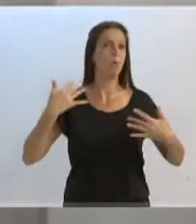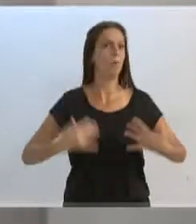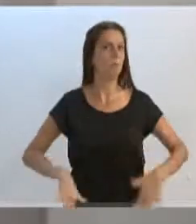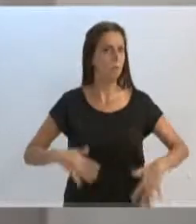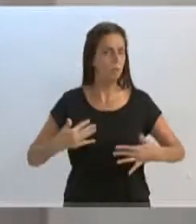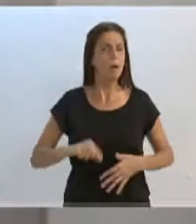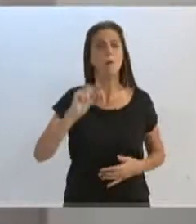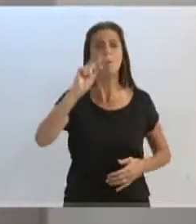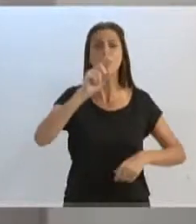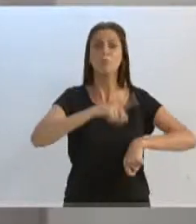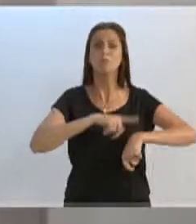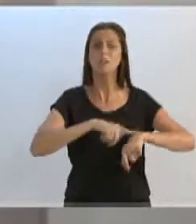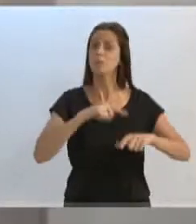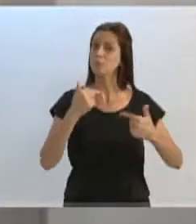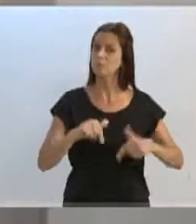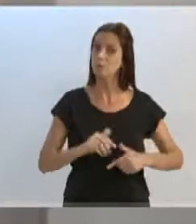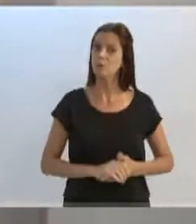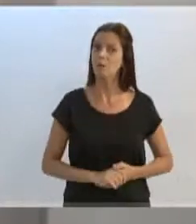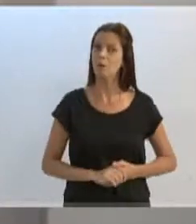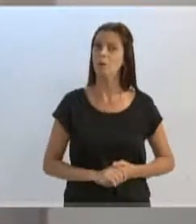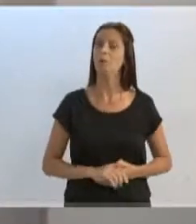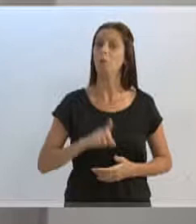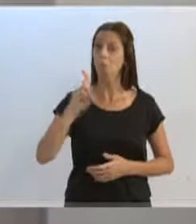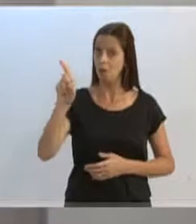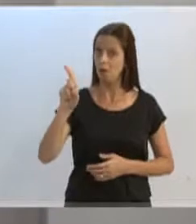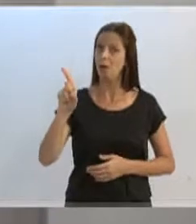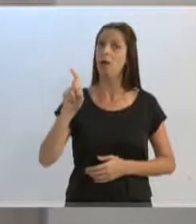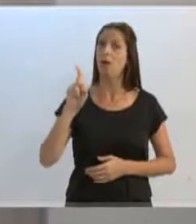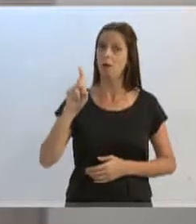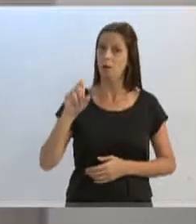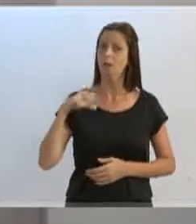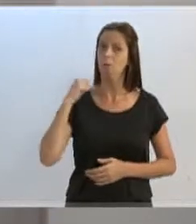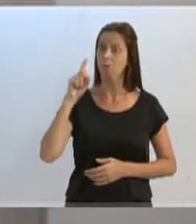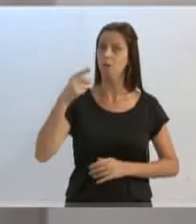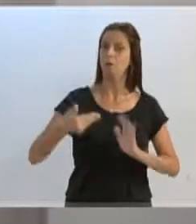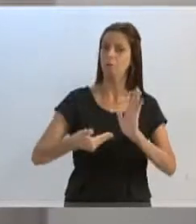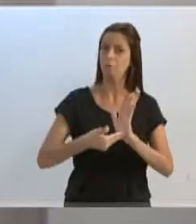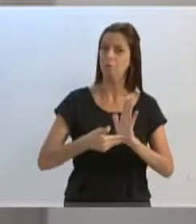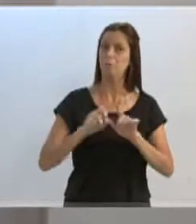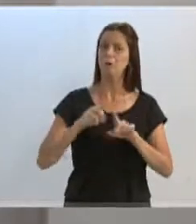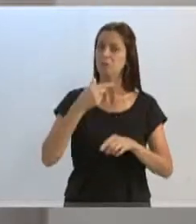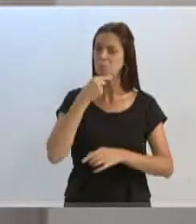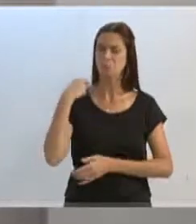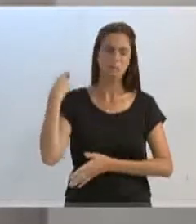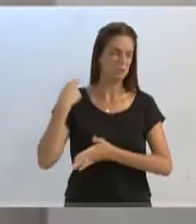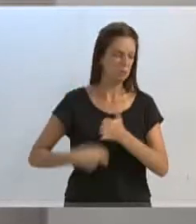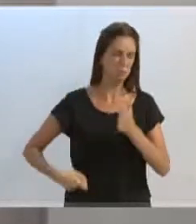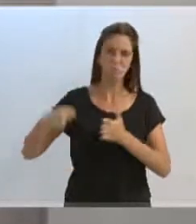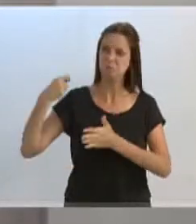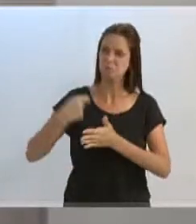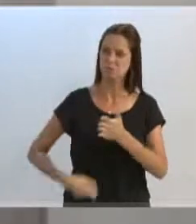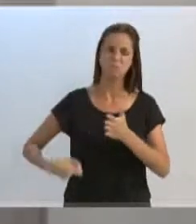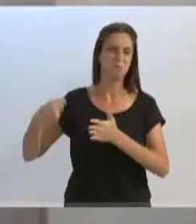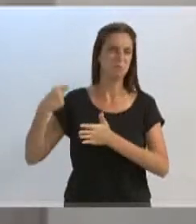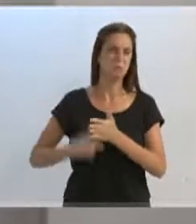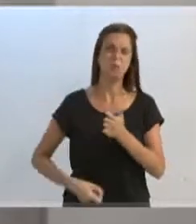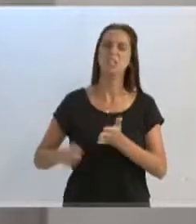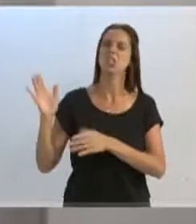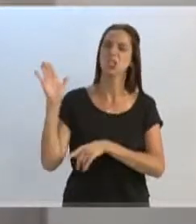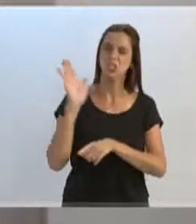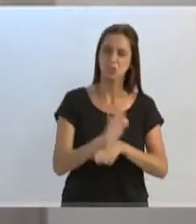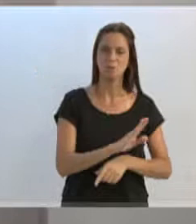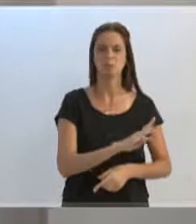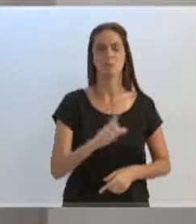tempo que ele permaneceu no Senado Federal, ele foi um lutador pelas causas da nossa cidade,